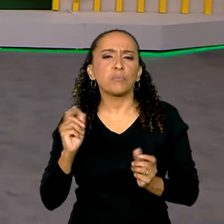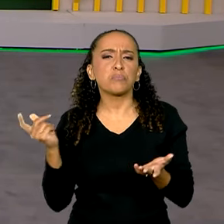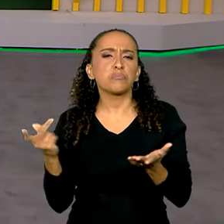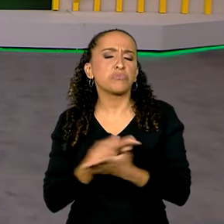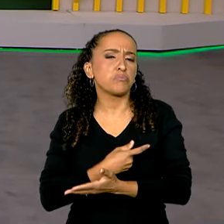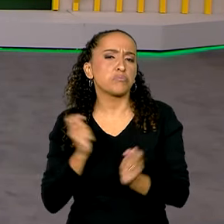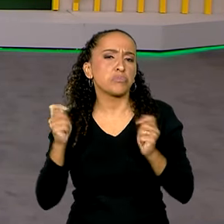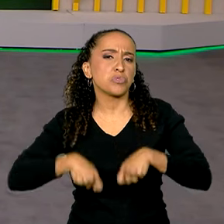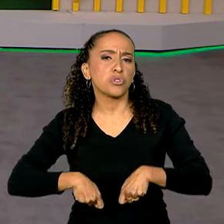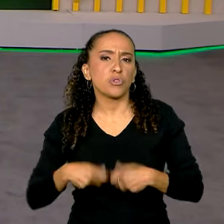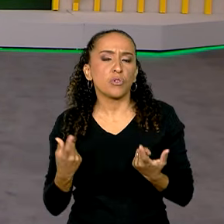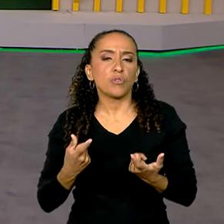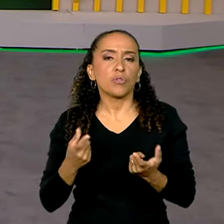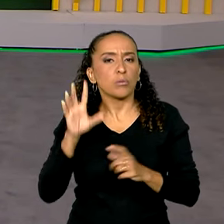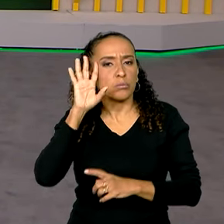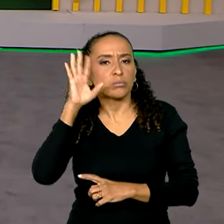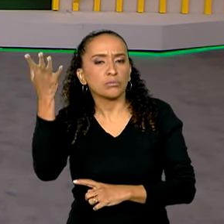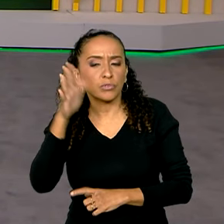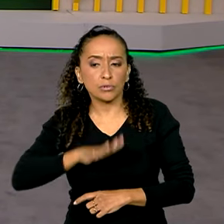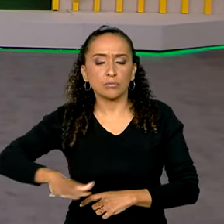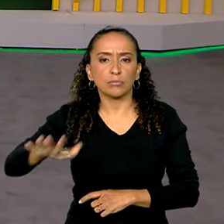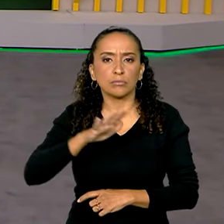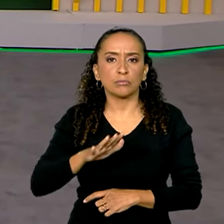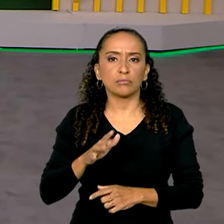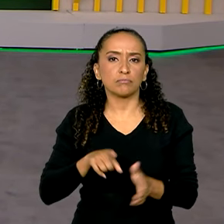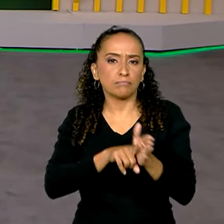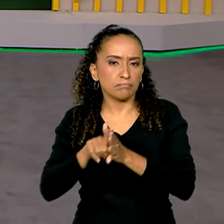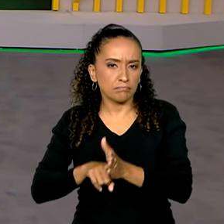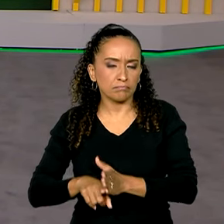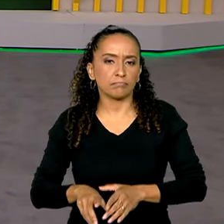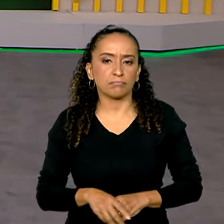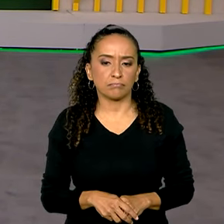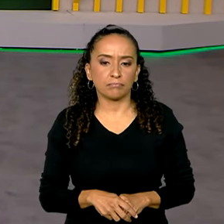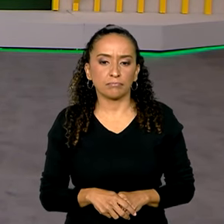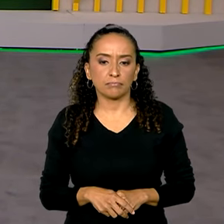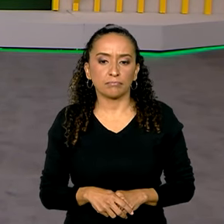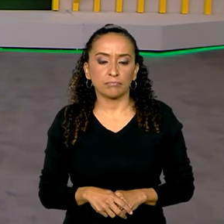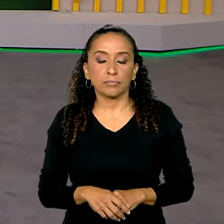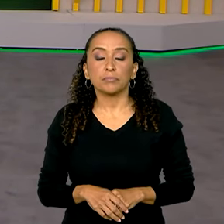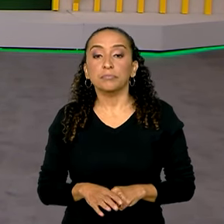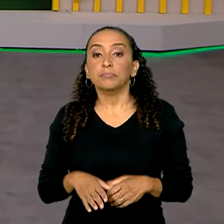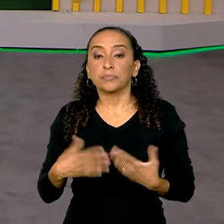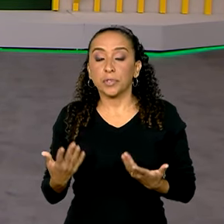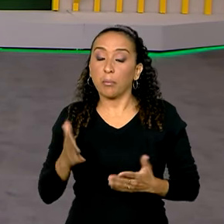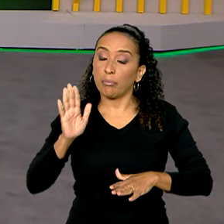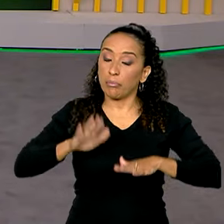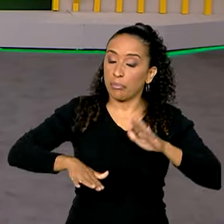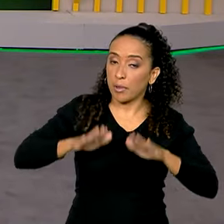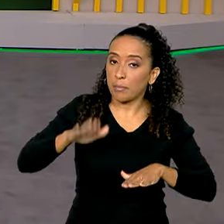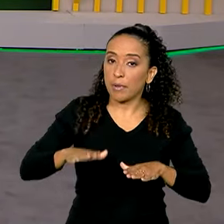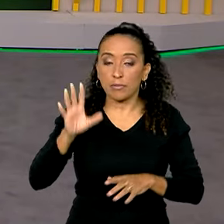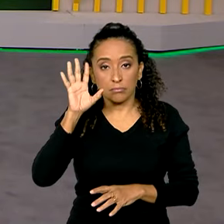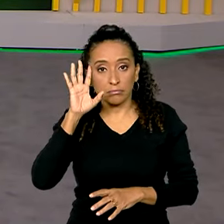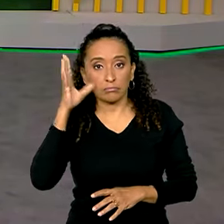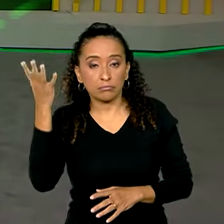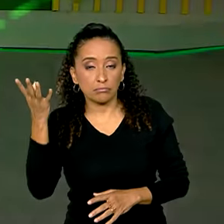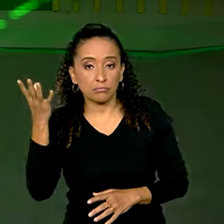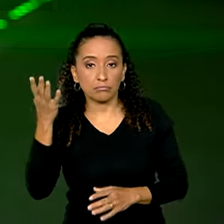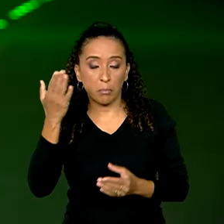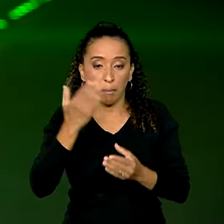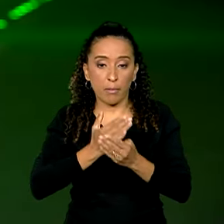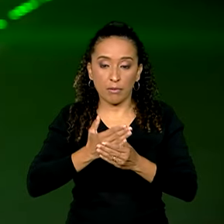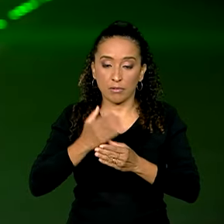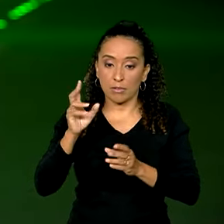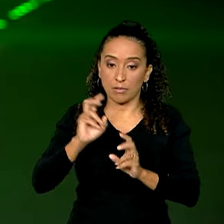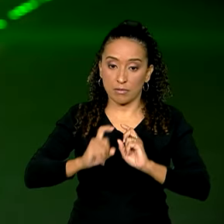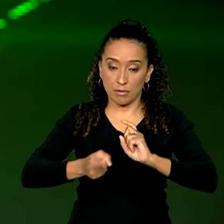acontecer, que pode ser decidido no âmbito dessas investigações? Olha, Carol, dependendo do resultado desse processo